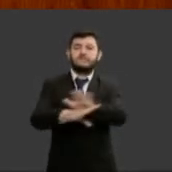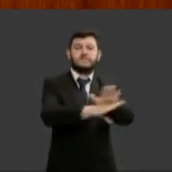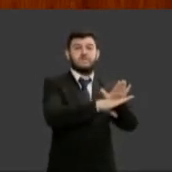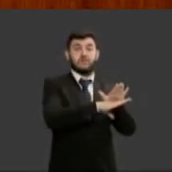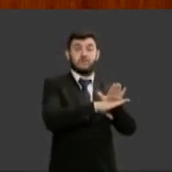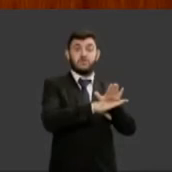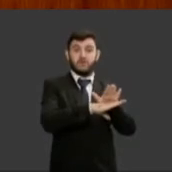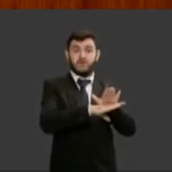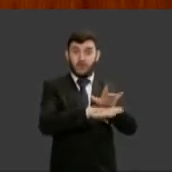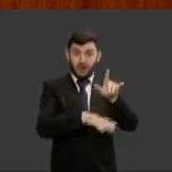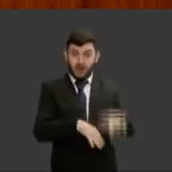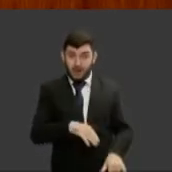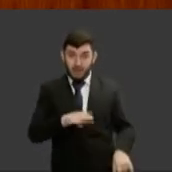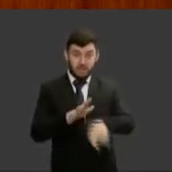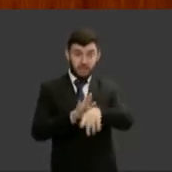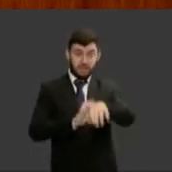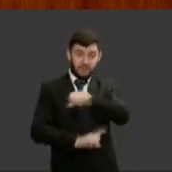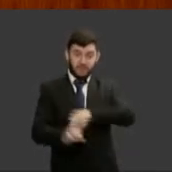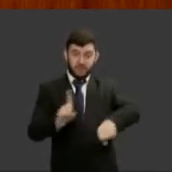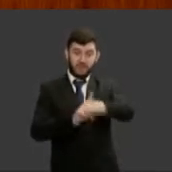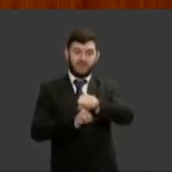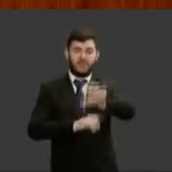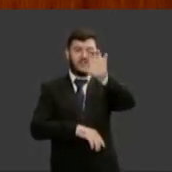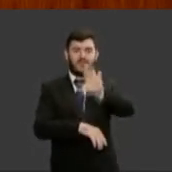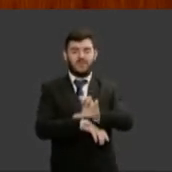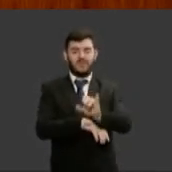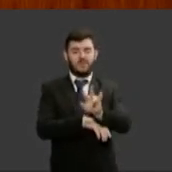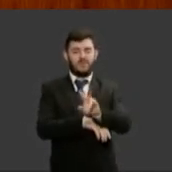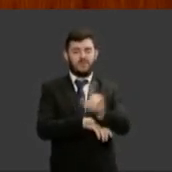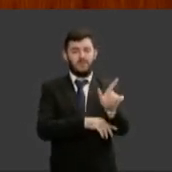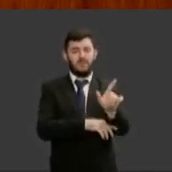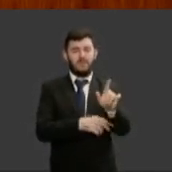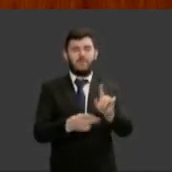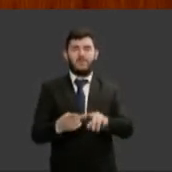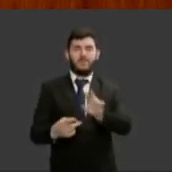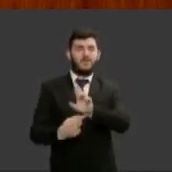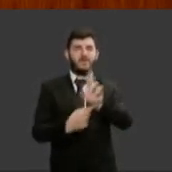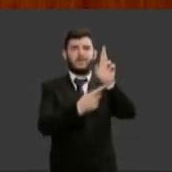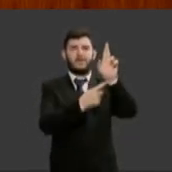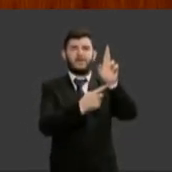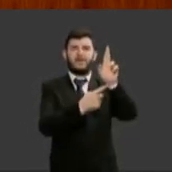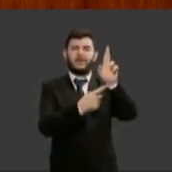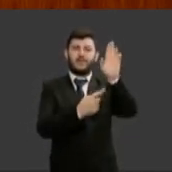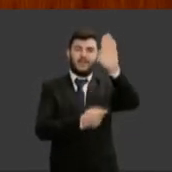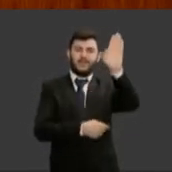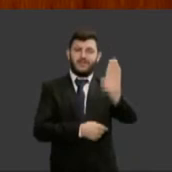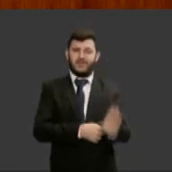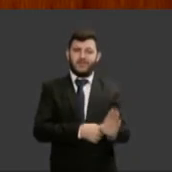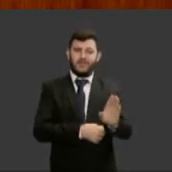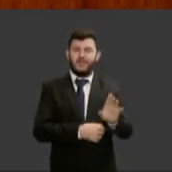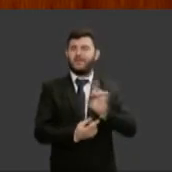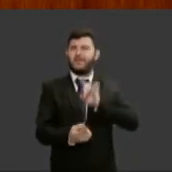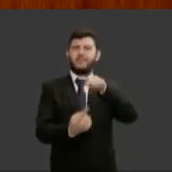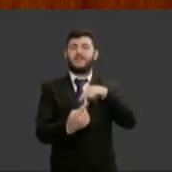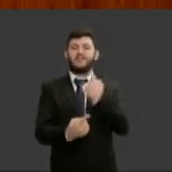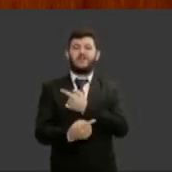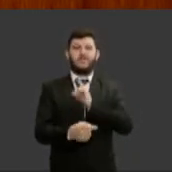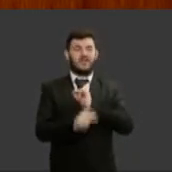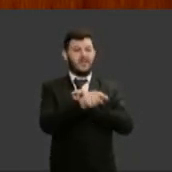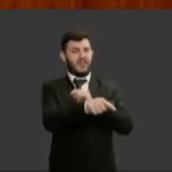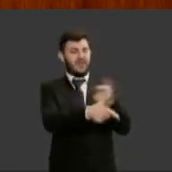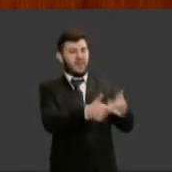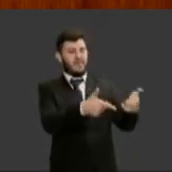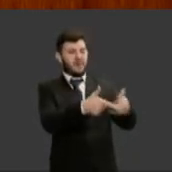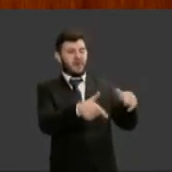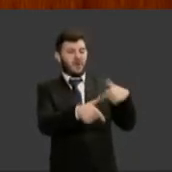uma solução para acabarmos com essa triste realidade o tempo passa mas não podemos deixar que